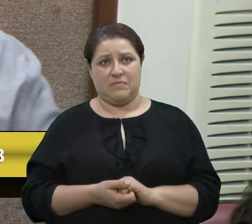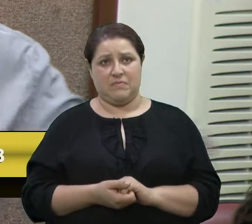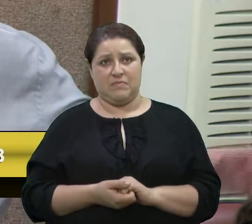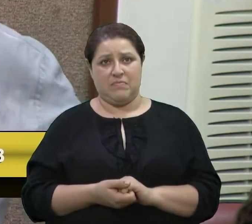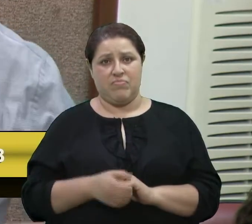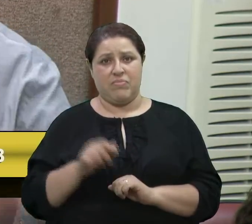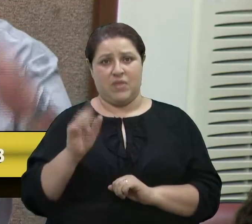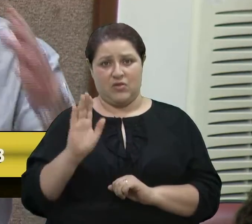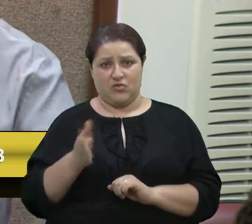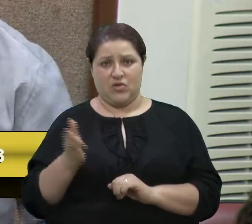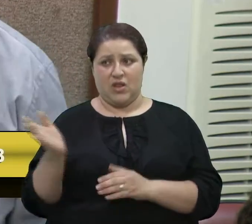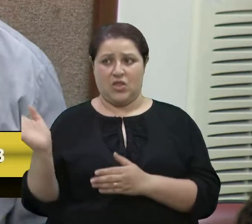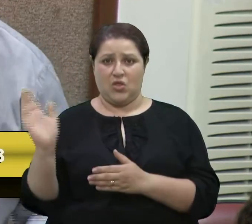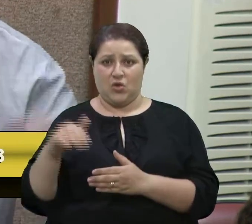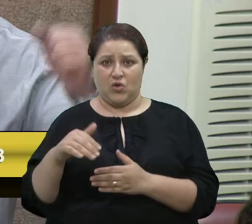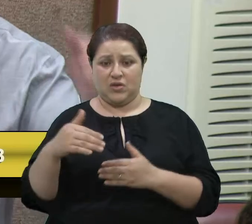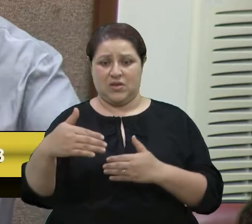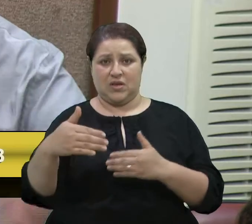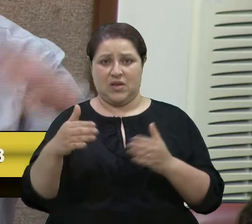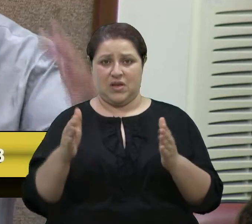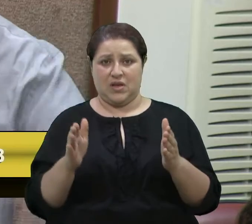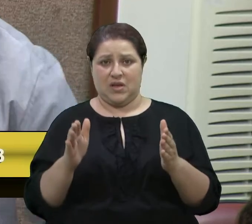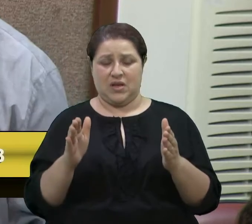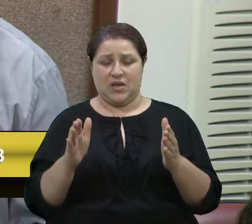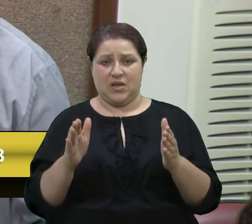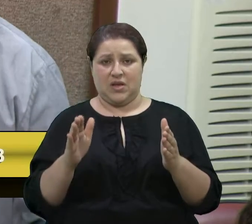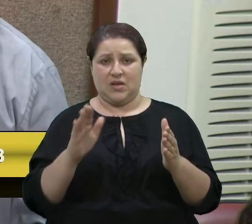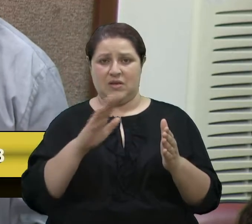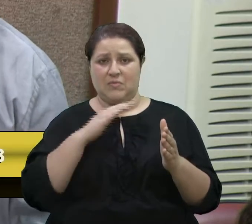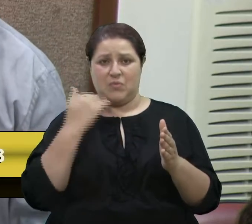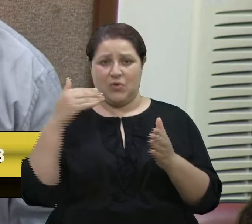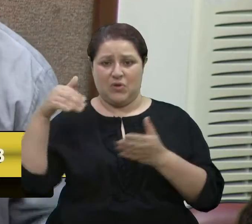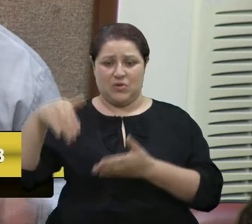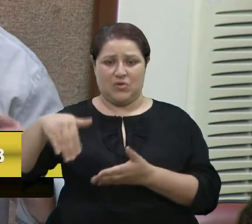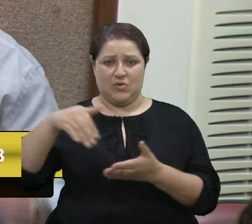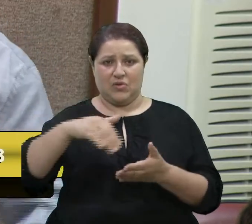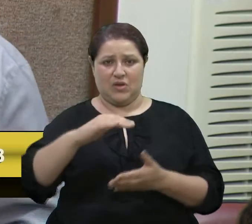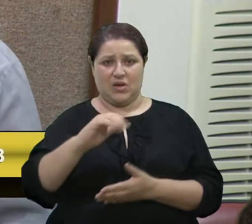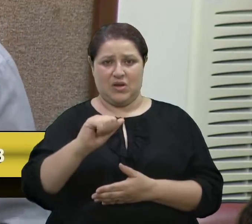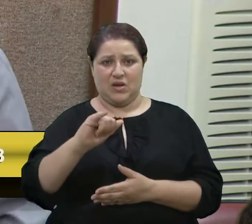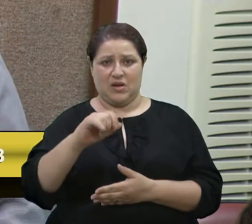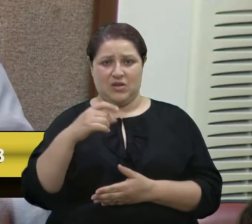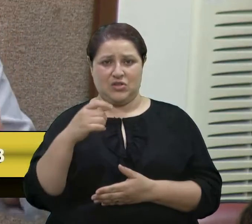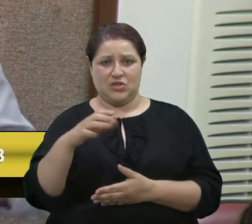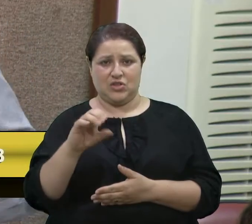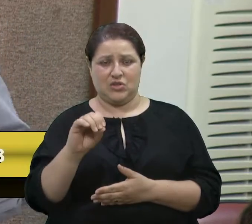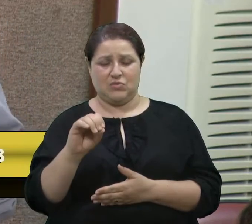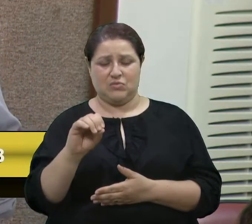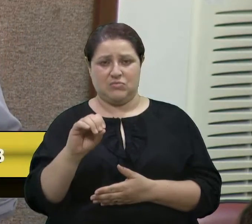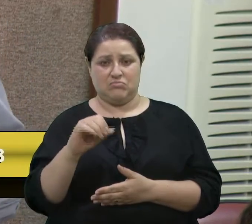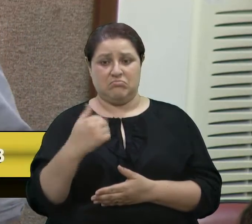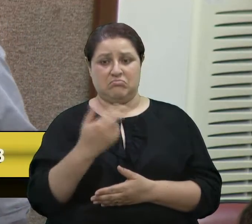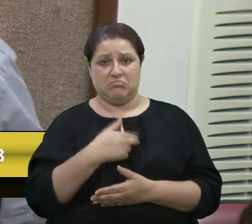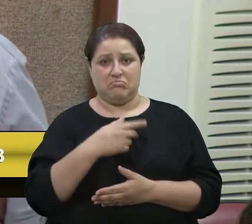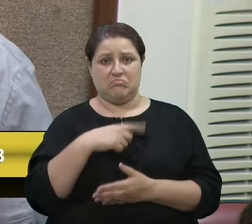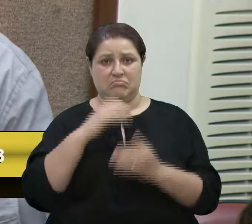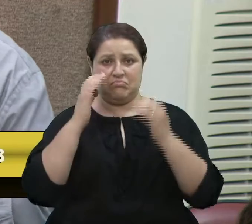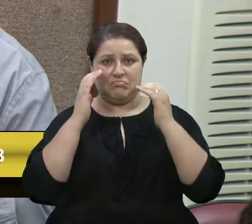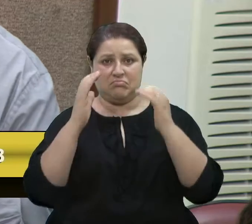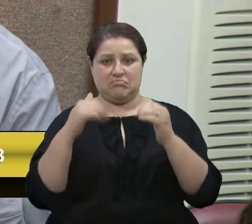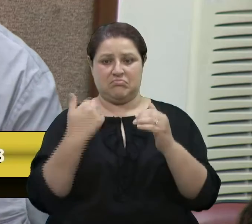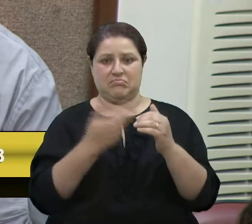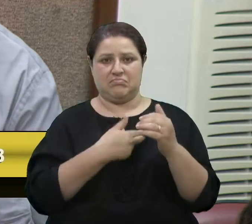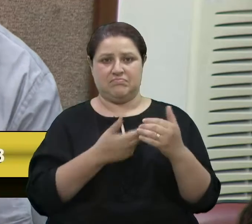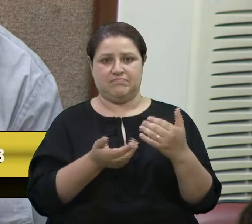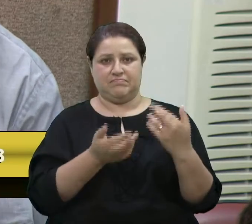Um caixão, dizendo que era contra aquele projeto na casa. Não, nós vamos respeitar. Então, era a nossa função, como